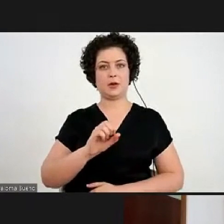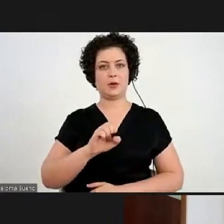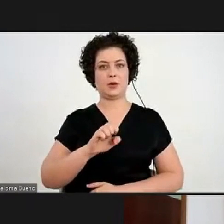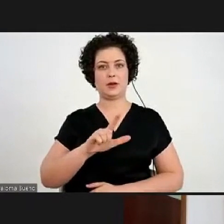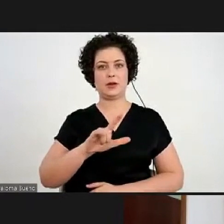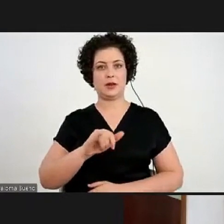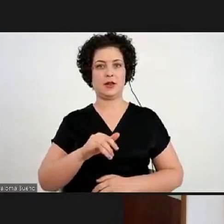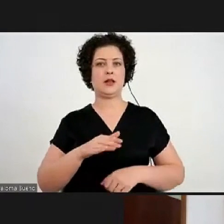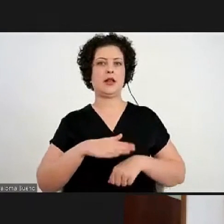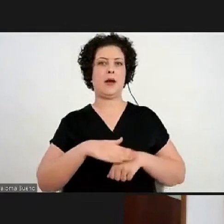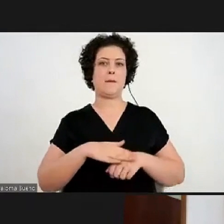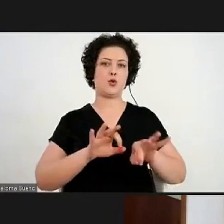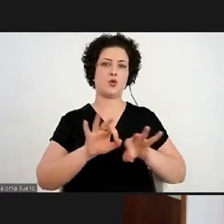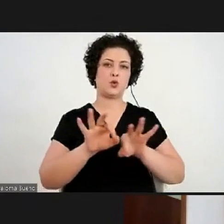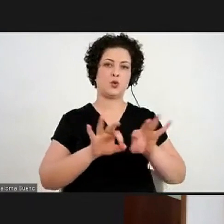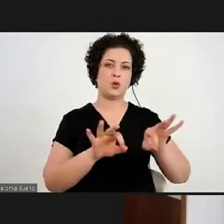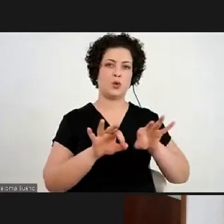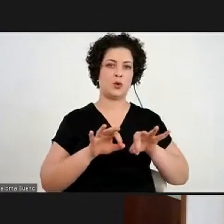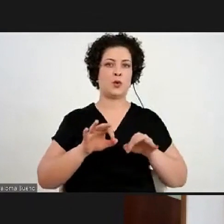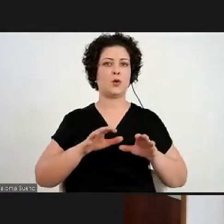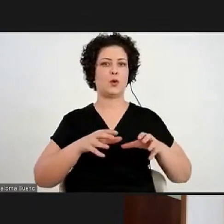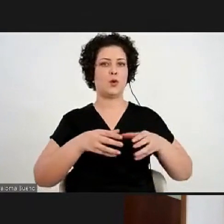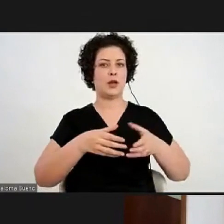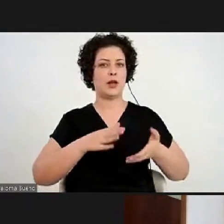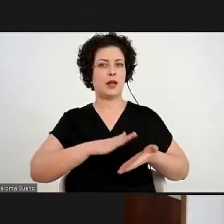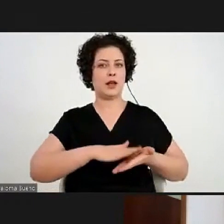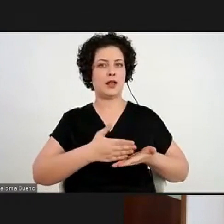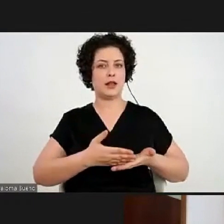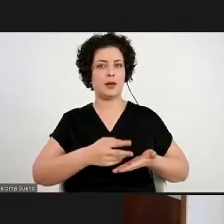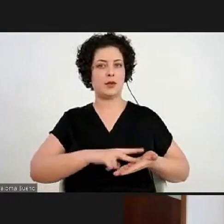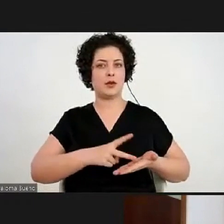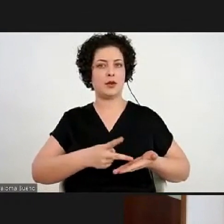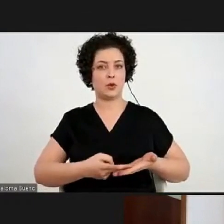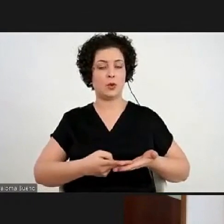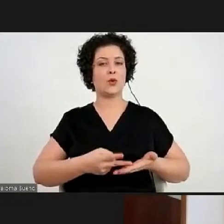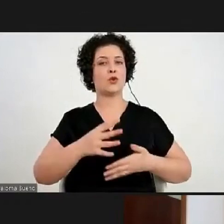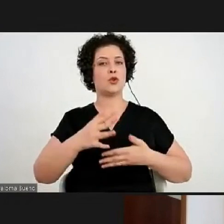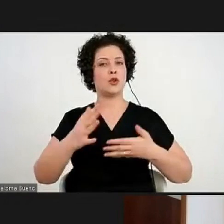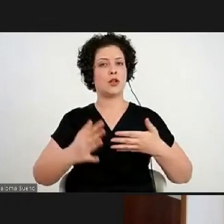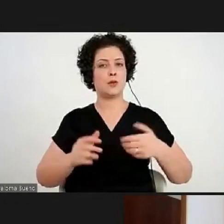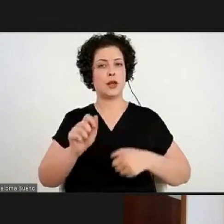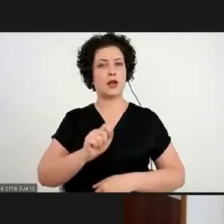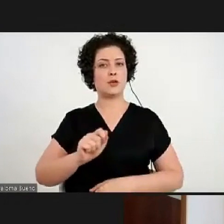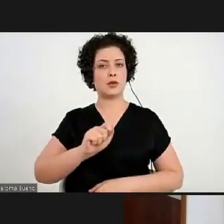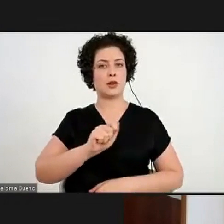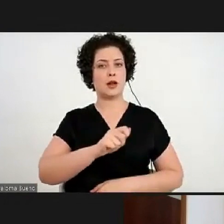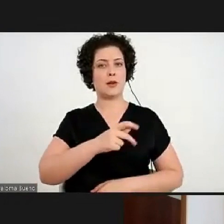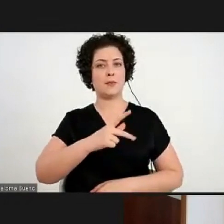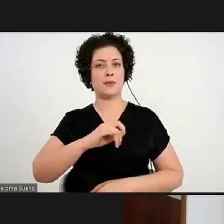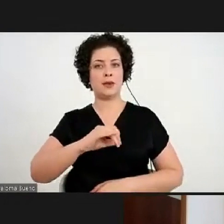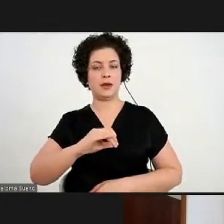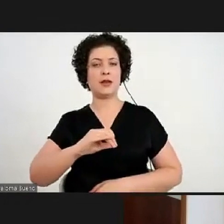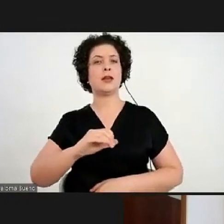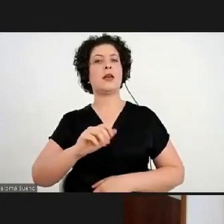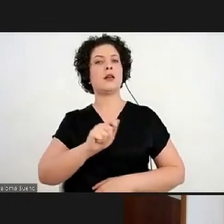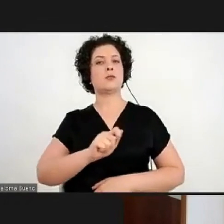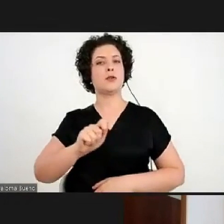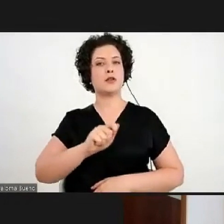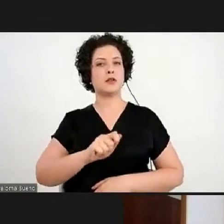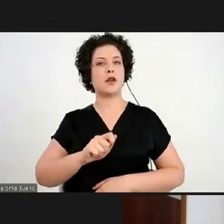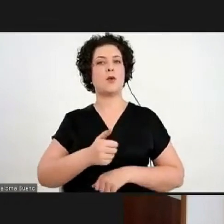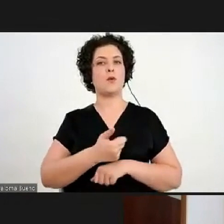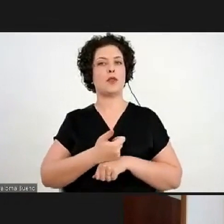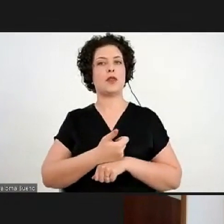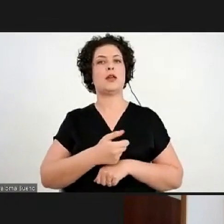Produção, os tradutores de Libra da APIC, Associação Profissional de Intérpretes de Conferência, que é a